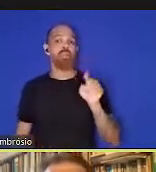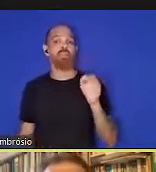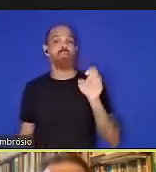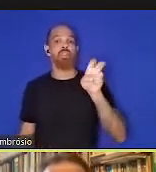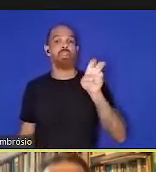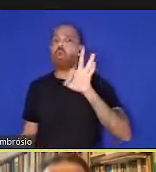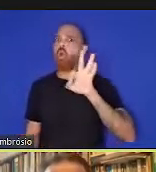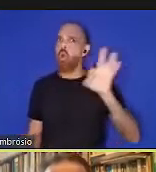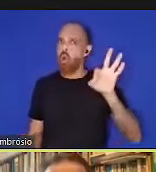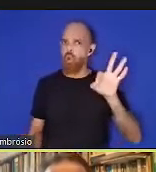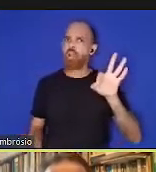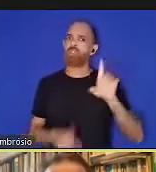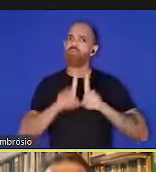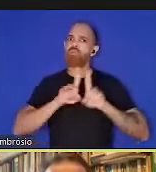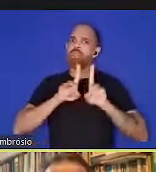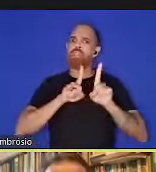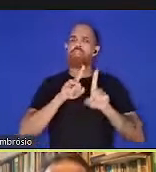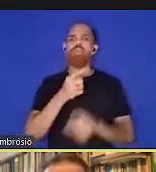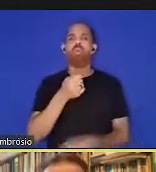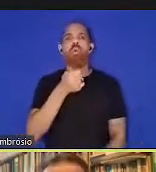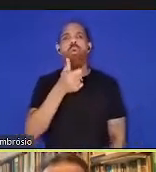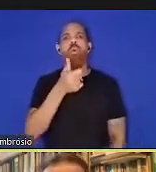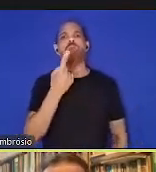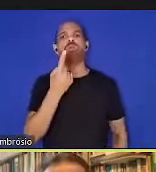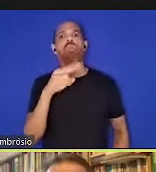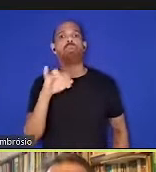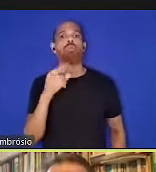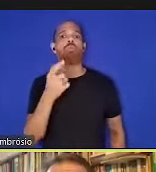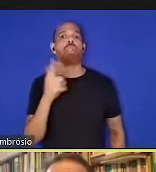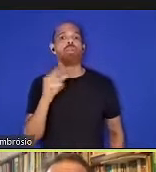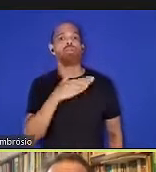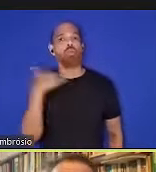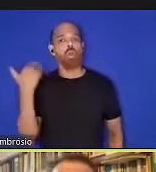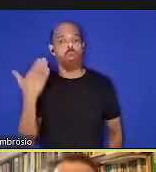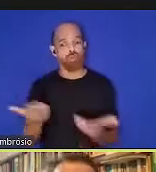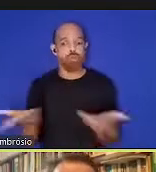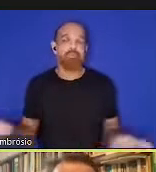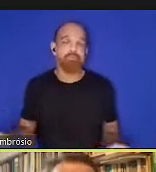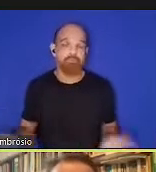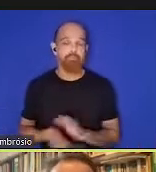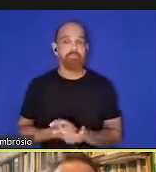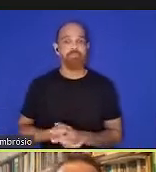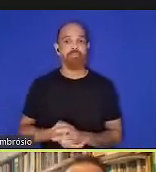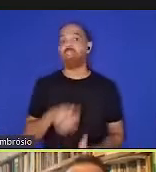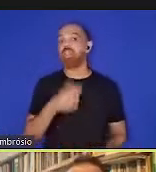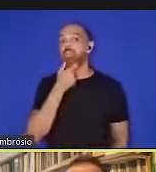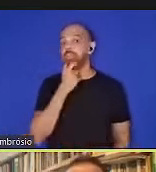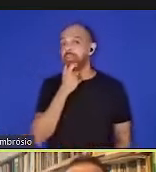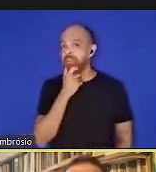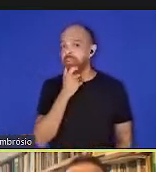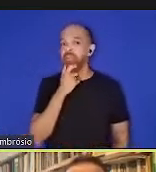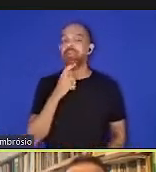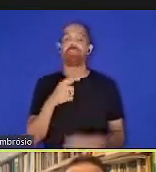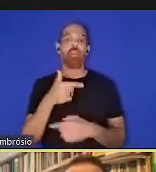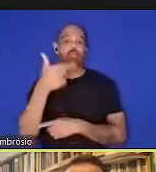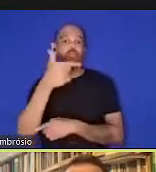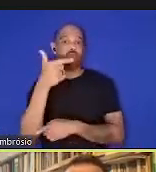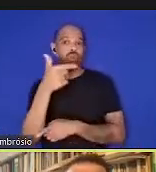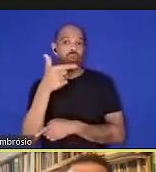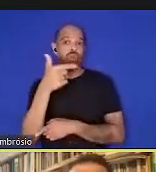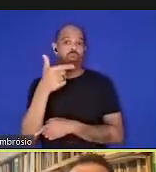ótimo índice, quase um milhão de mortes hoje em dia. O Reino Unido estava em segundo lugar,